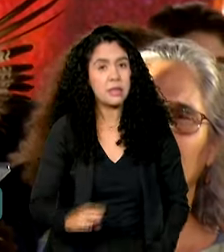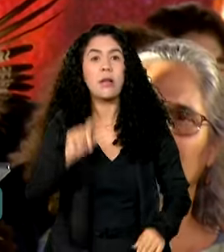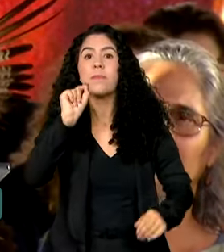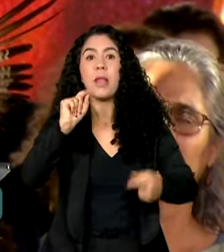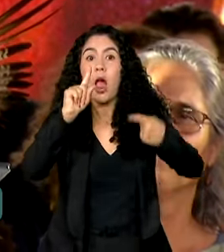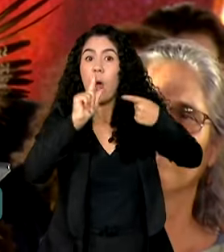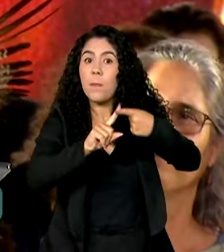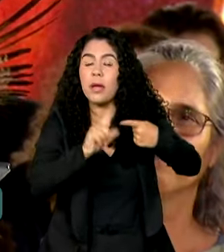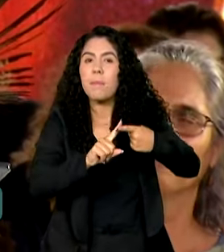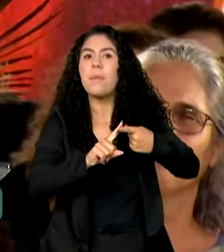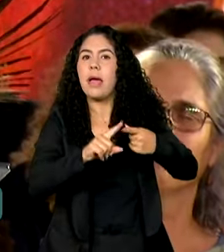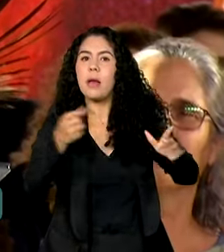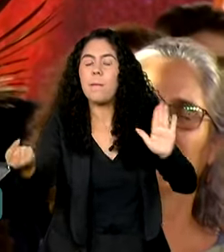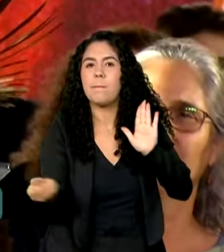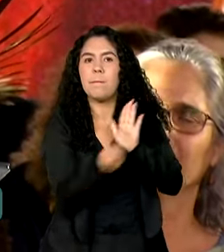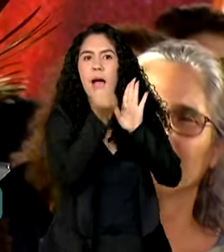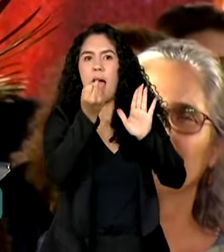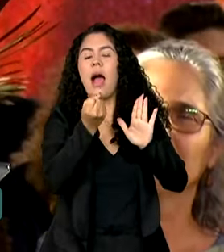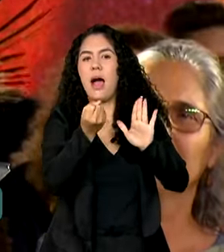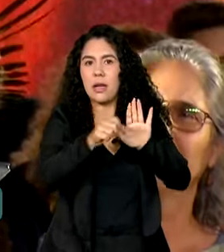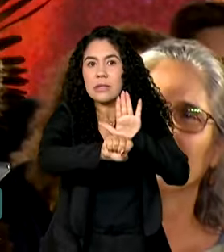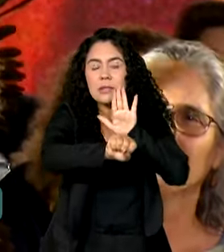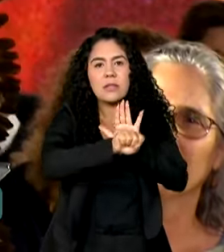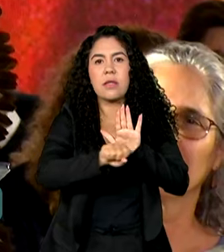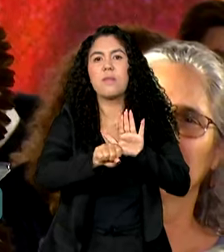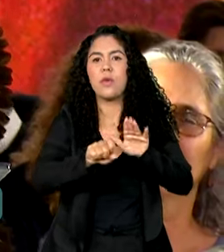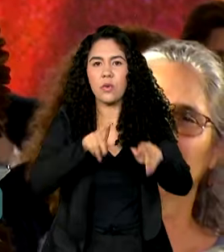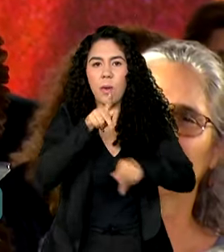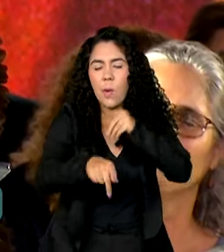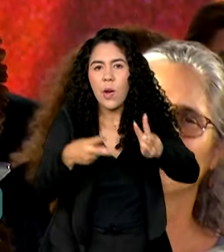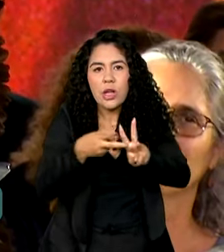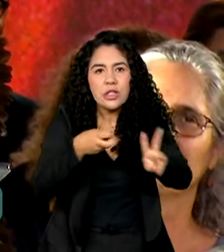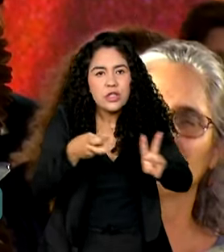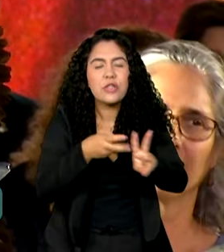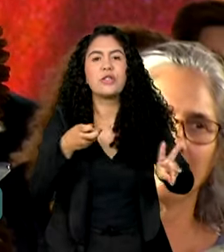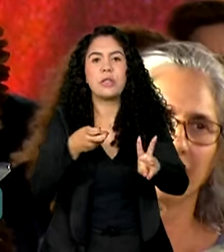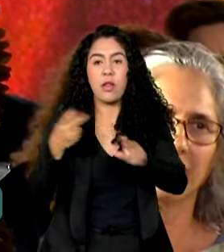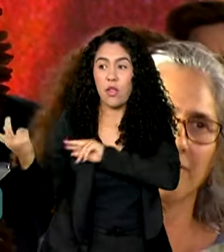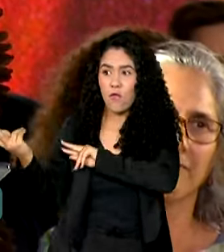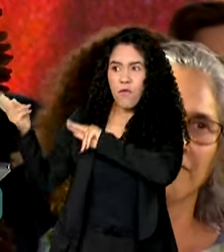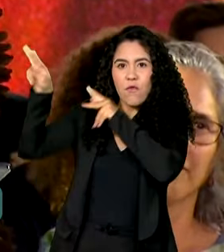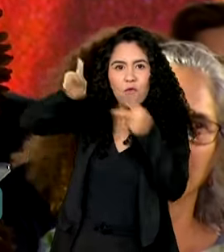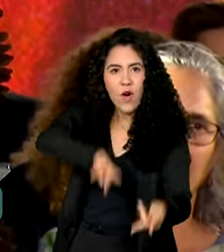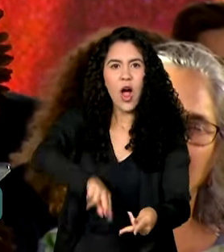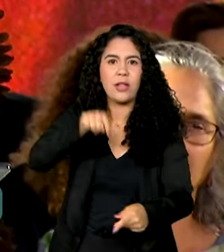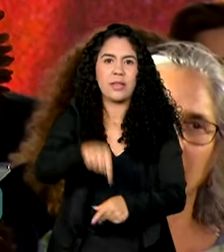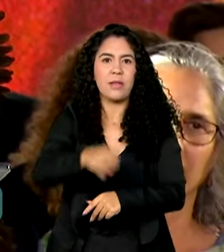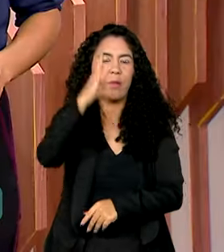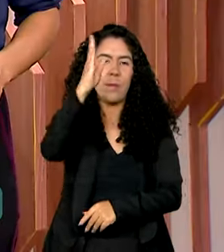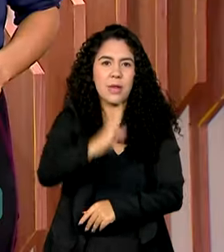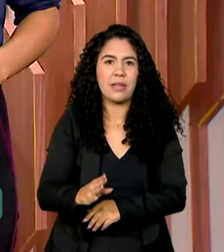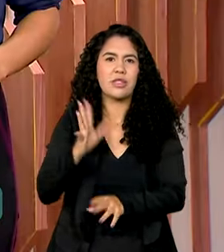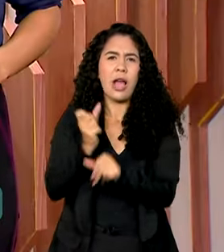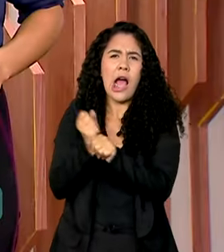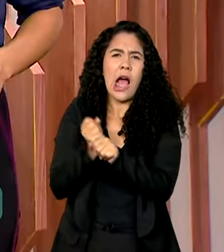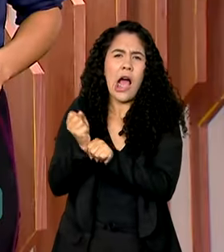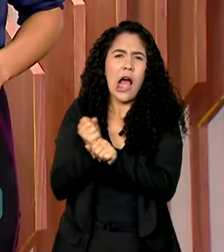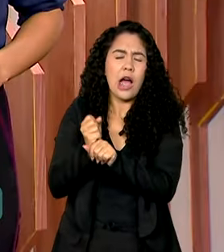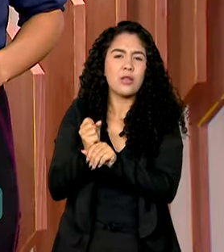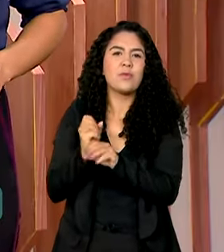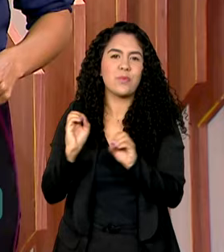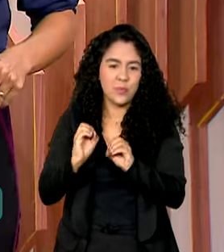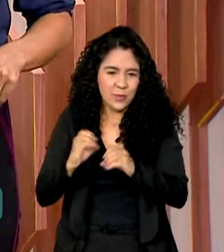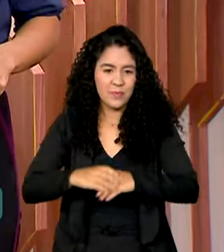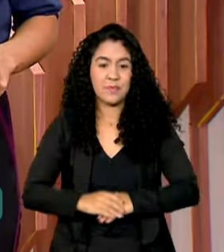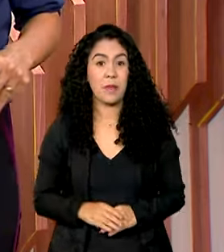indígena de simbolismo espiritual, a voltar ao país depois de tantos anos ausentes. E